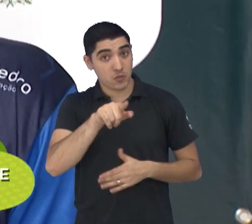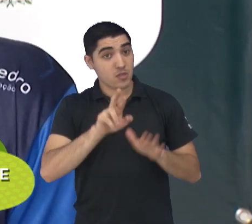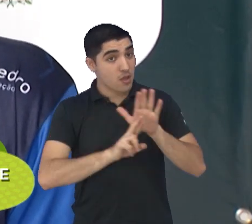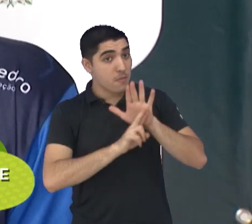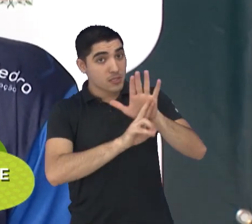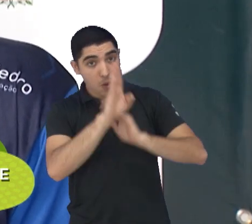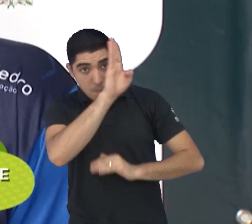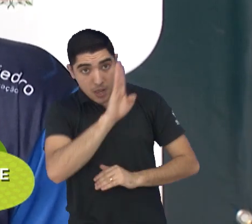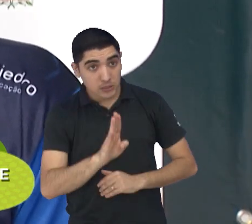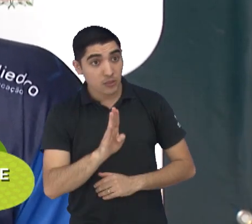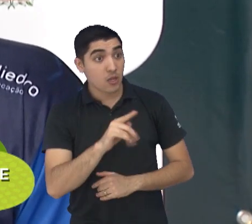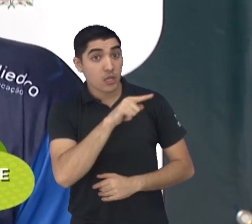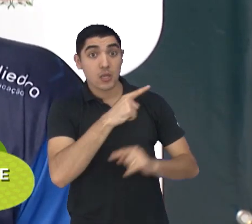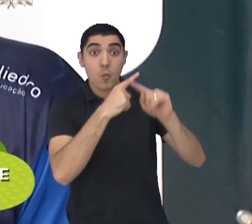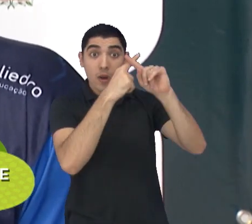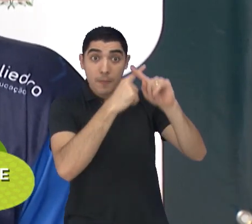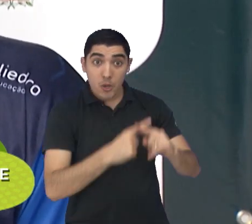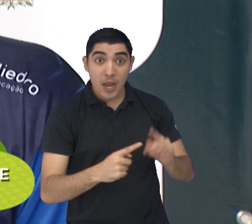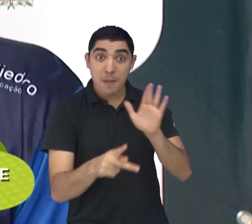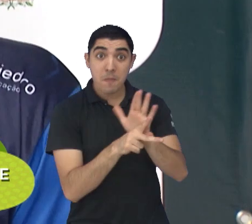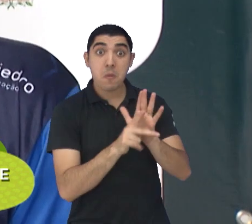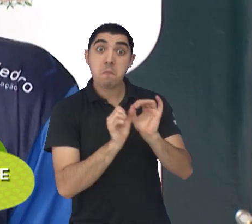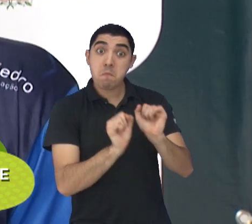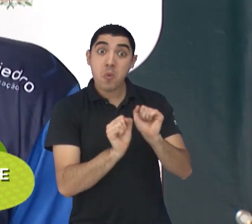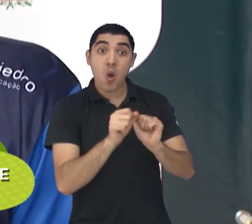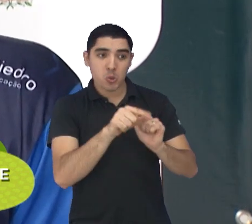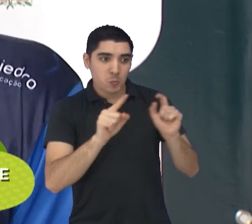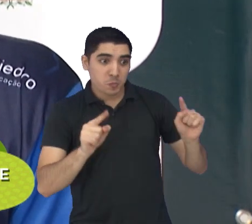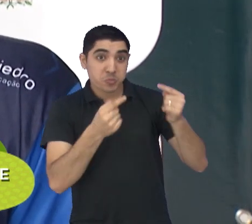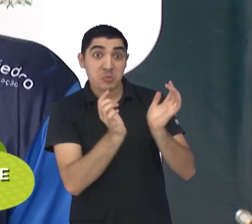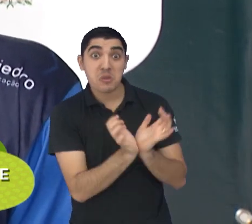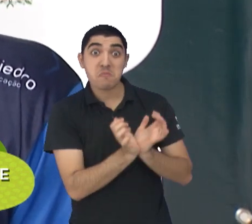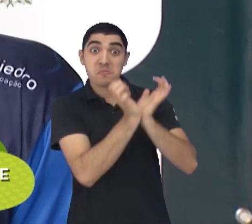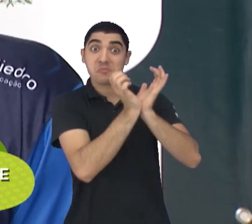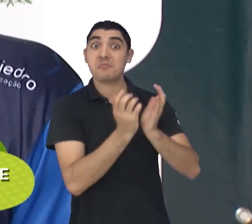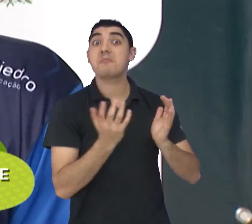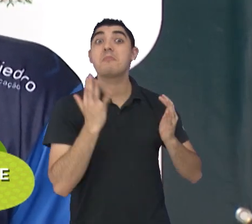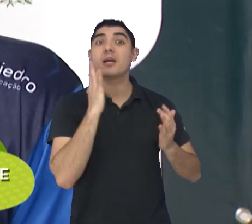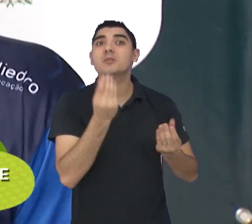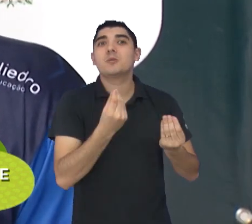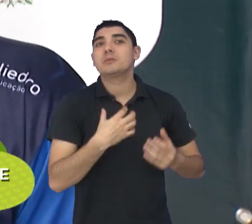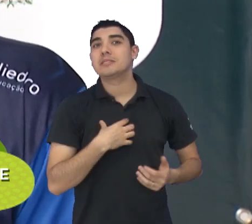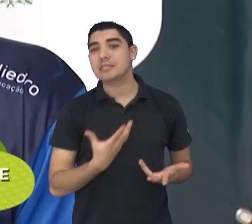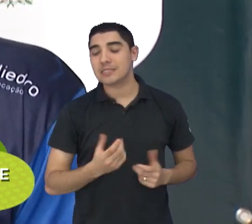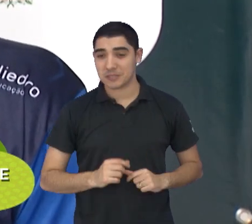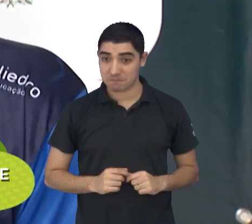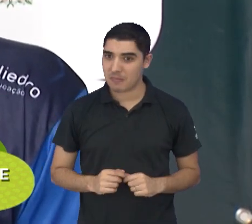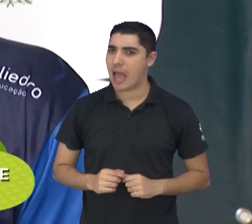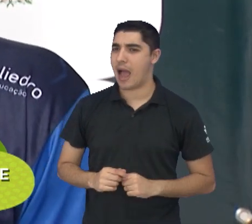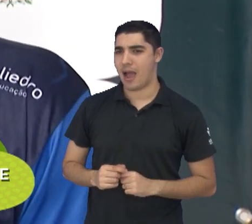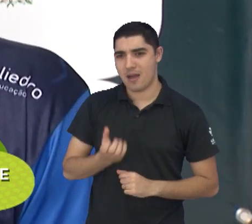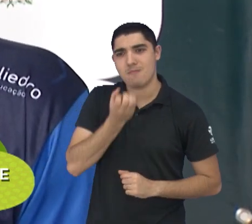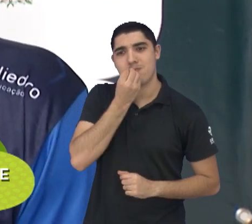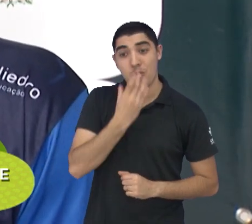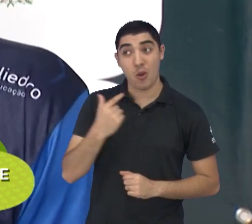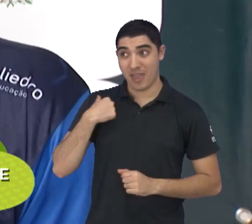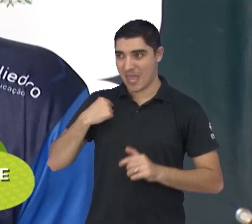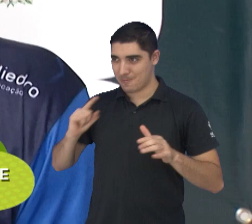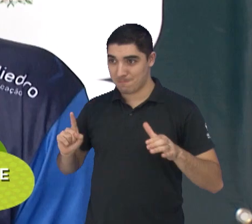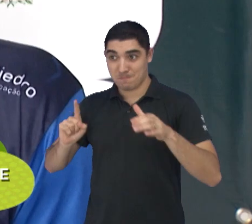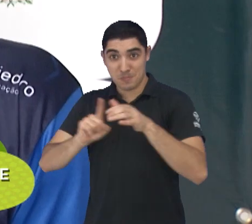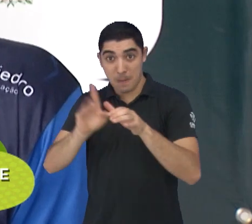a seleção em uma disputa de título, né? Podendo ser campeão, como que é para você também? Ah, é muito bom, né? Ir para a seleção, ainda mais